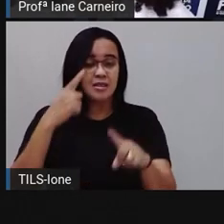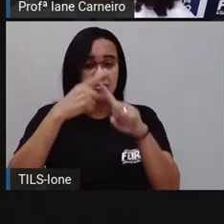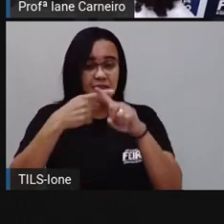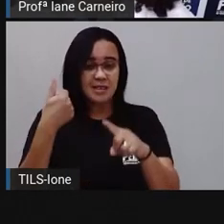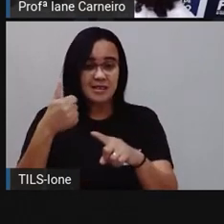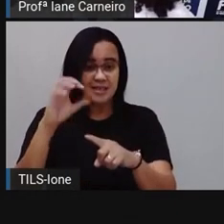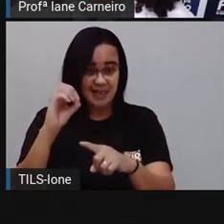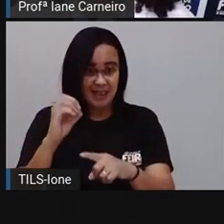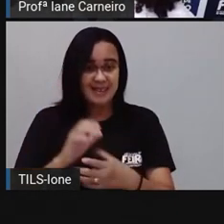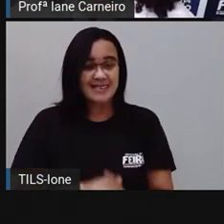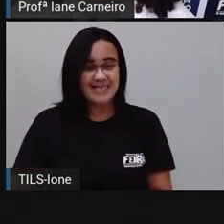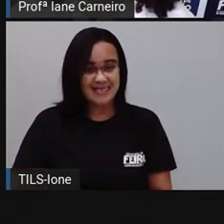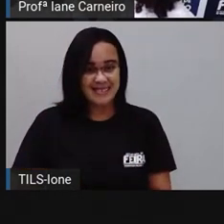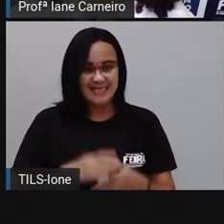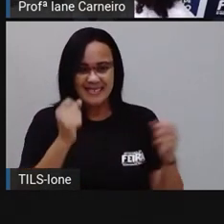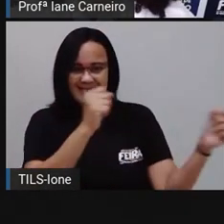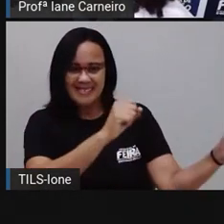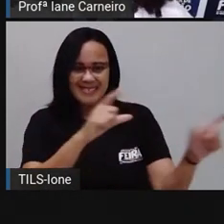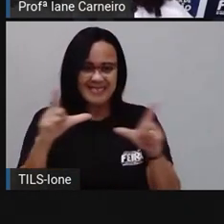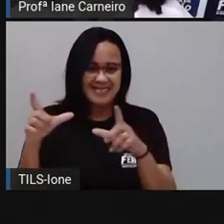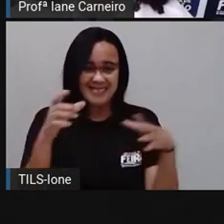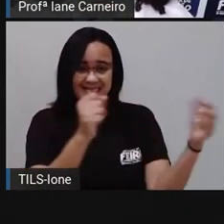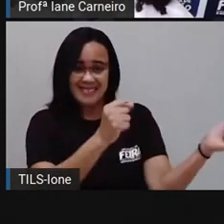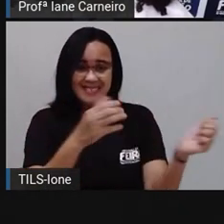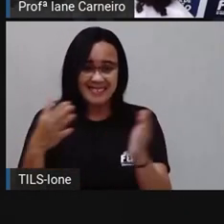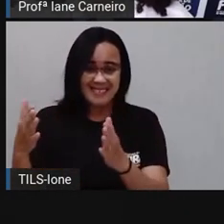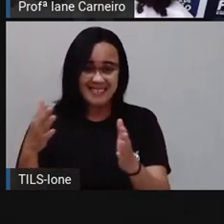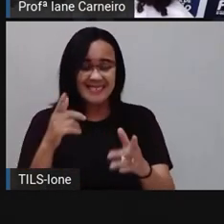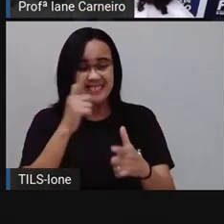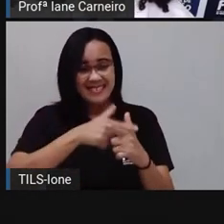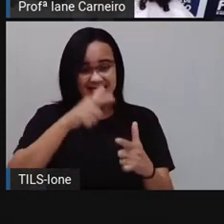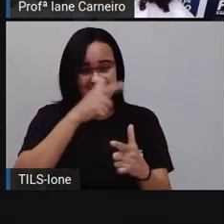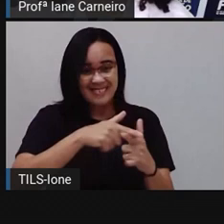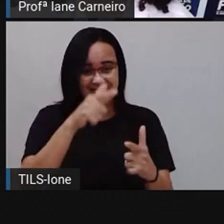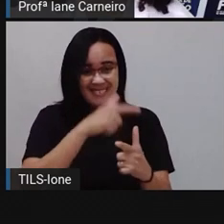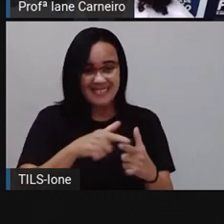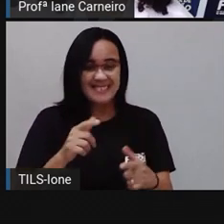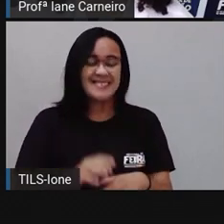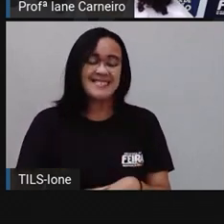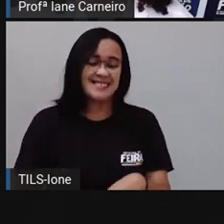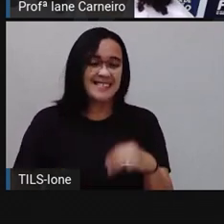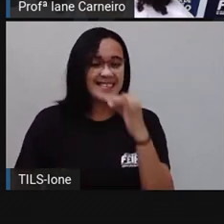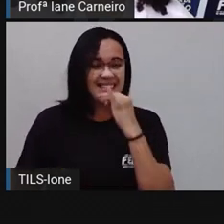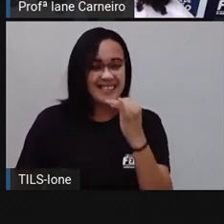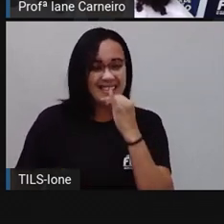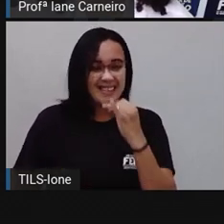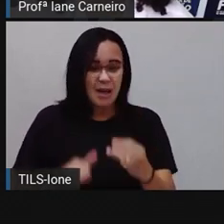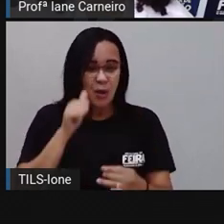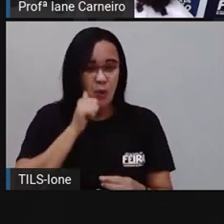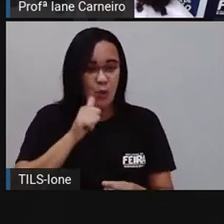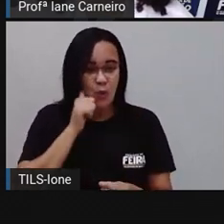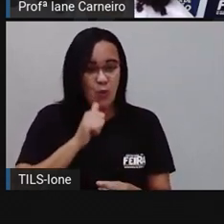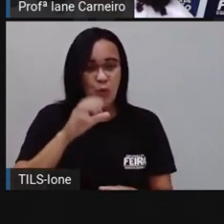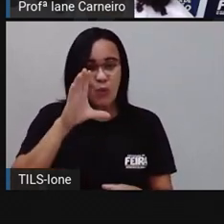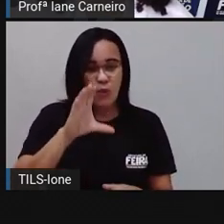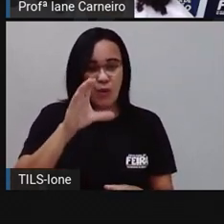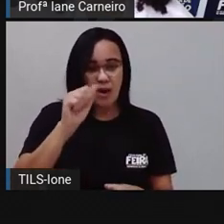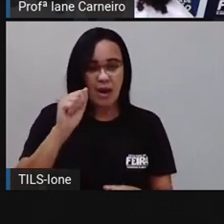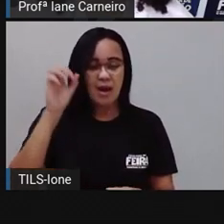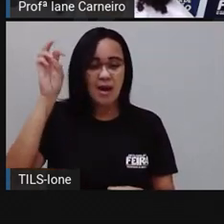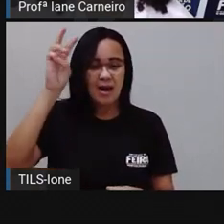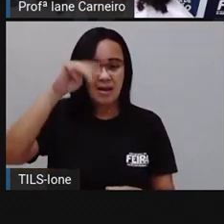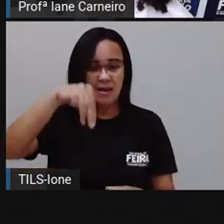Vamos para o próximo problema. O é agora? Camila foi à feirinha e comprou uma